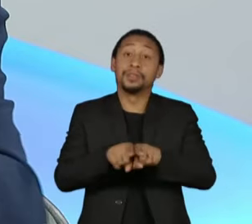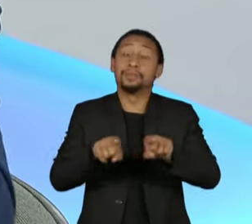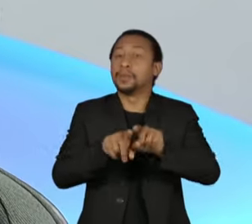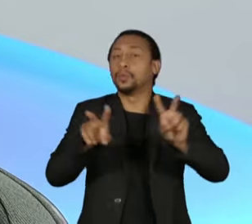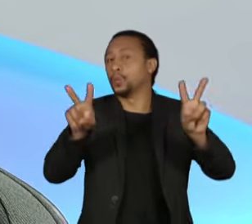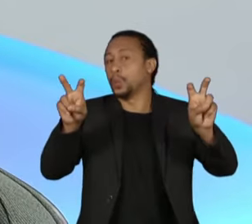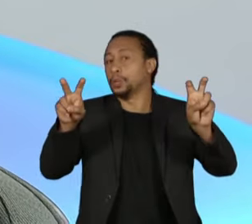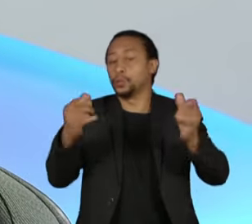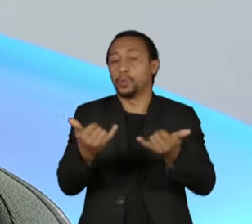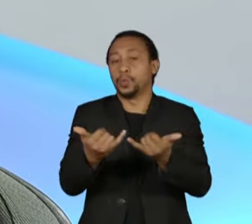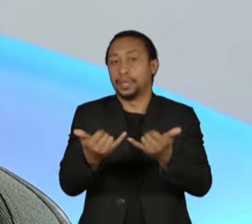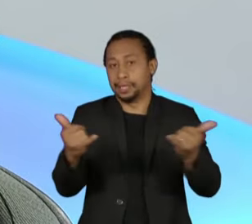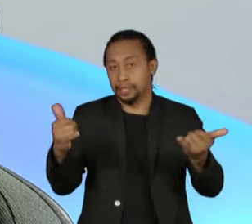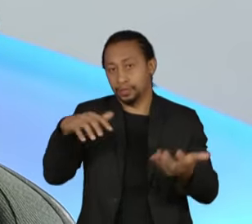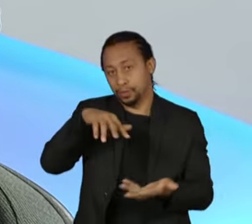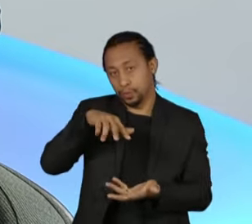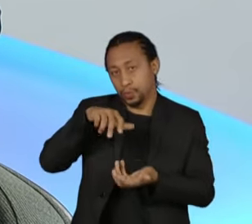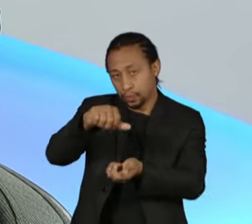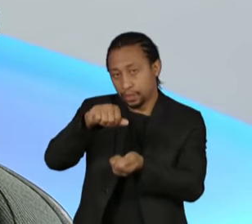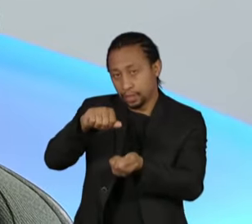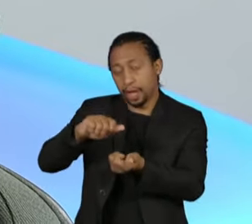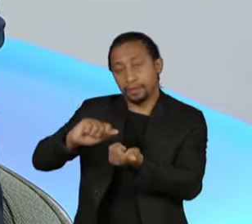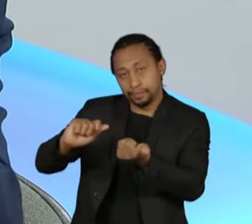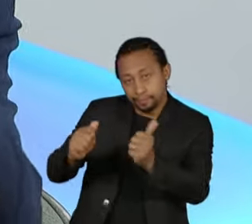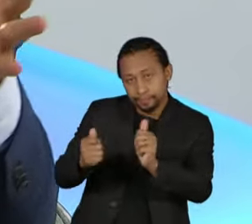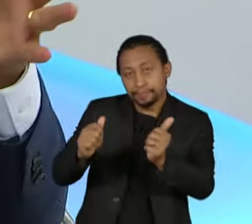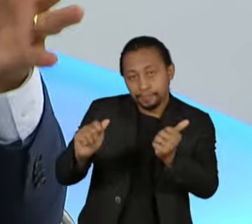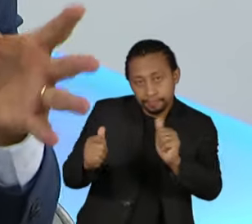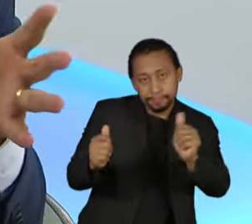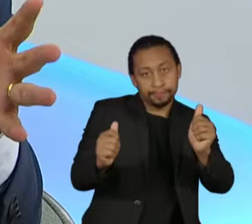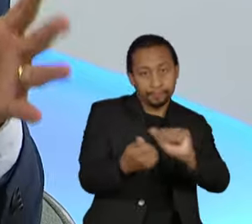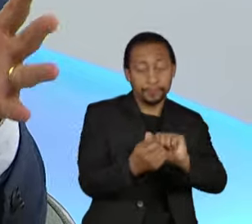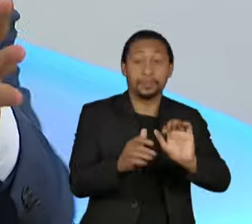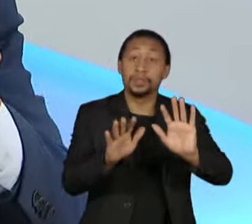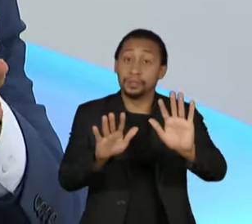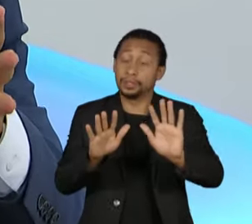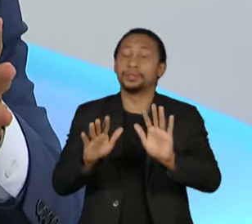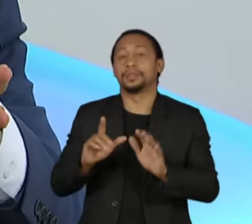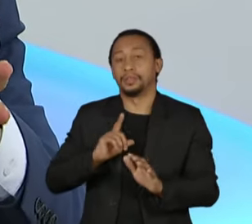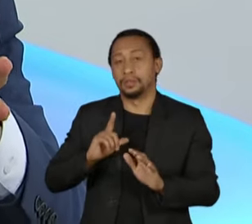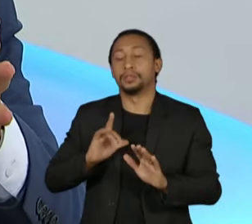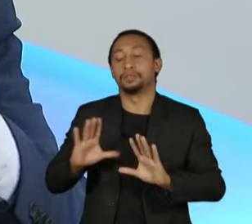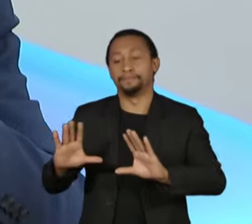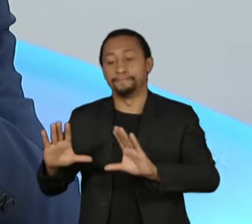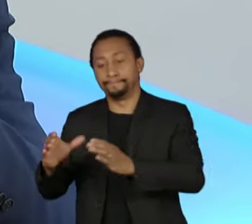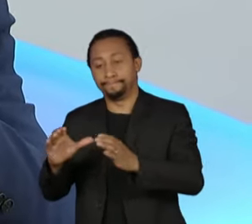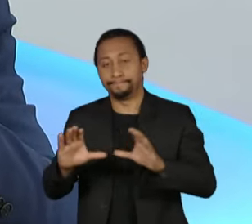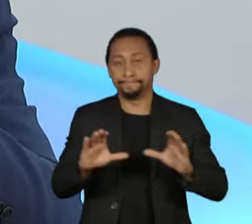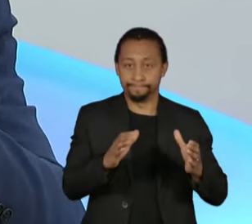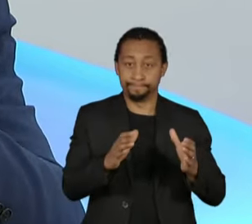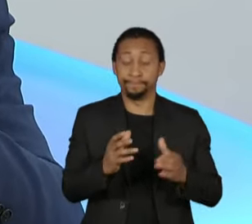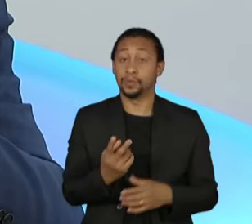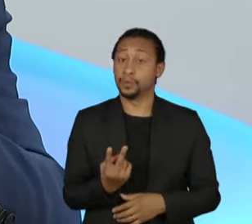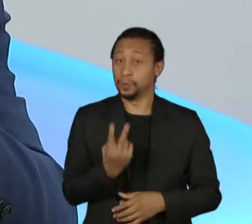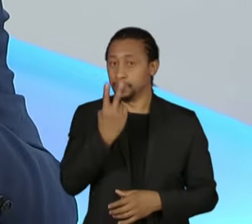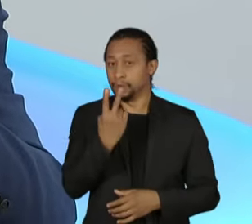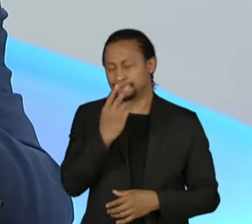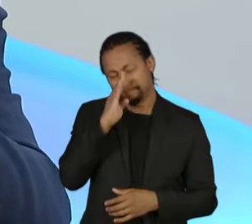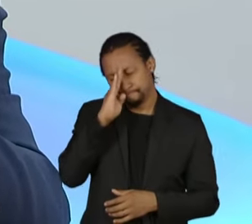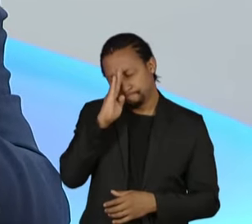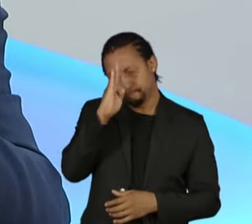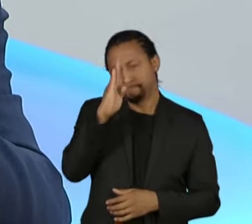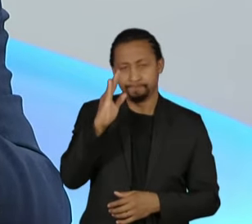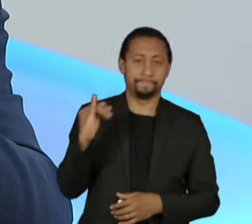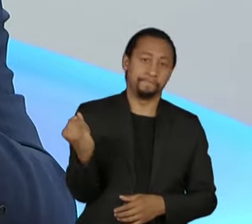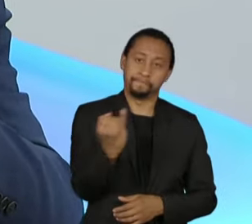renováveis. Mas, nesse instante, o desejo são dois blocos muito importantes, que é